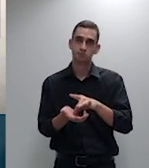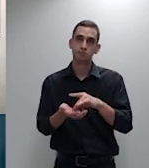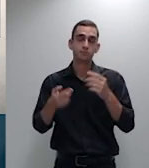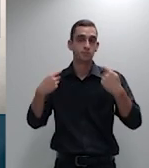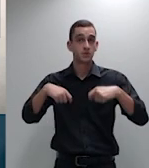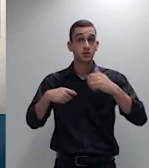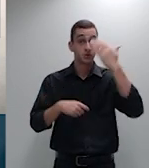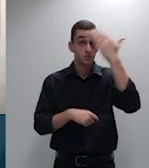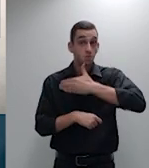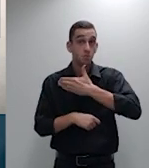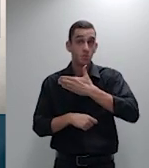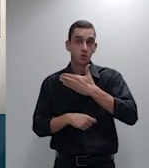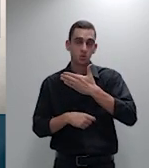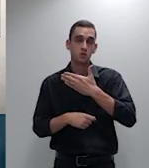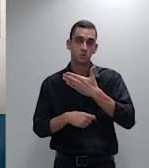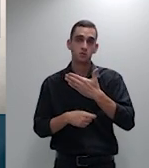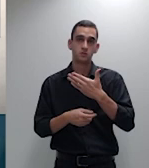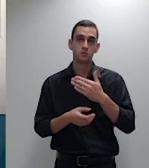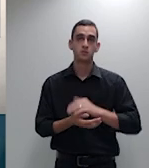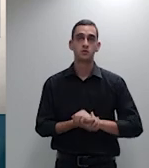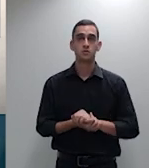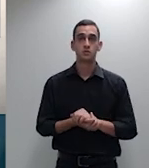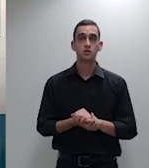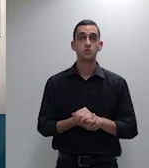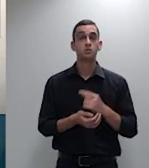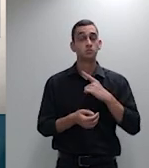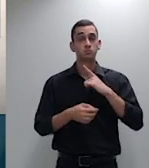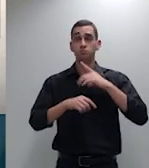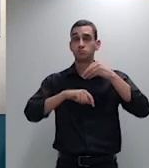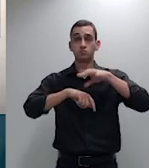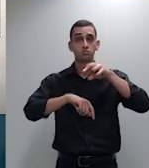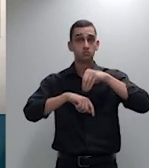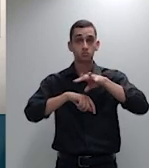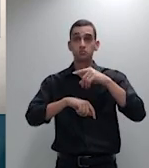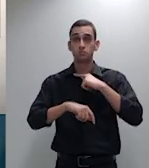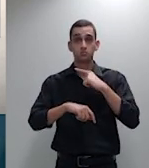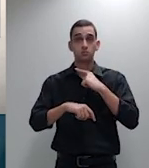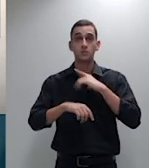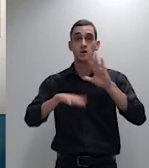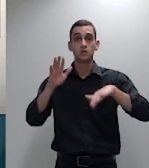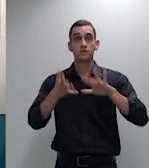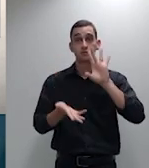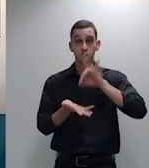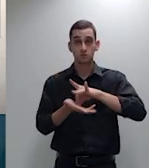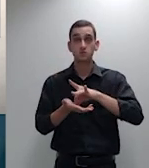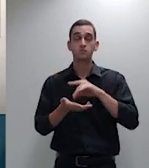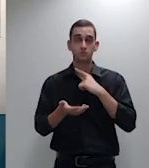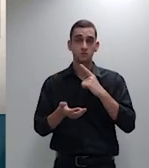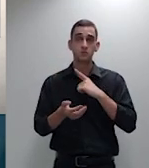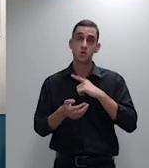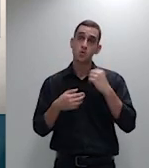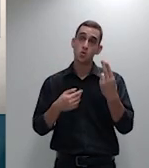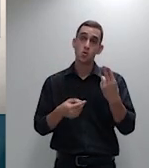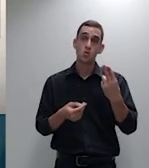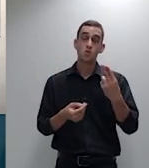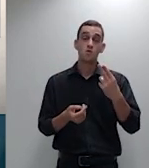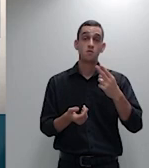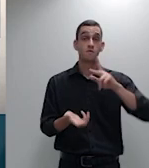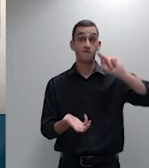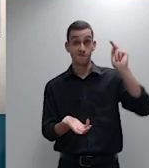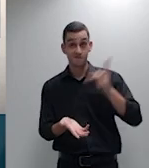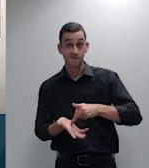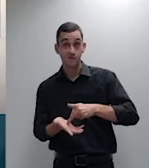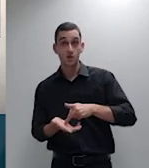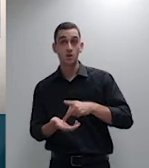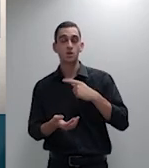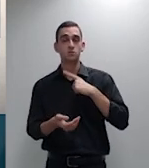sua sim mas eu até estava sugerindo colocar autenticidade em vez de veracidade estou repetindo mas estou sendo fiel ao texto da lei eu